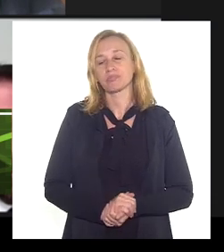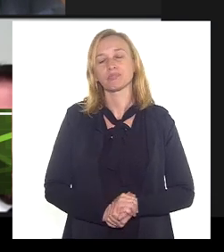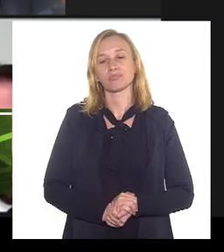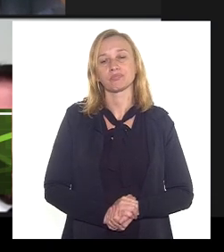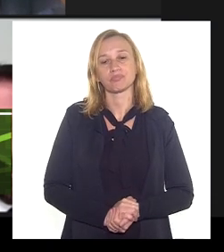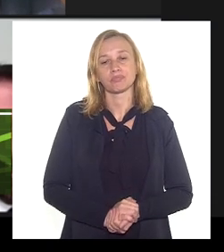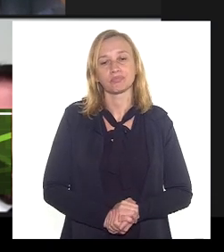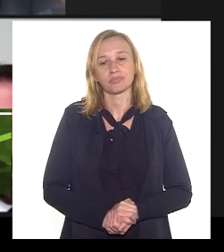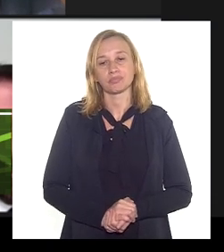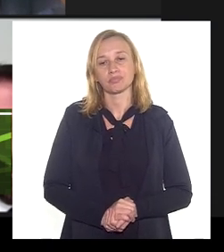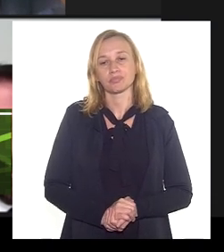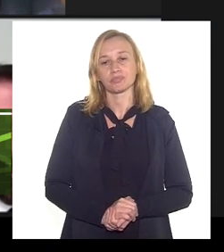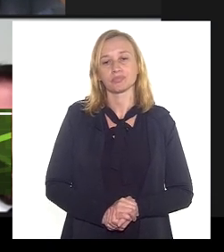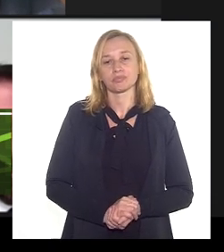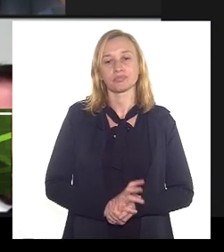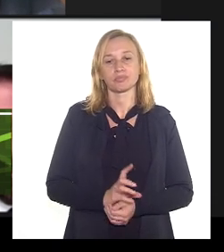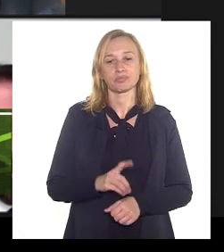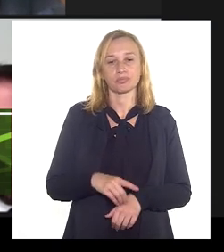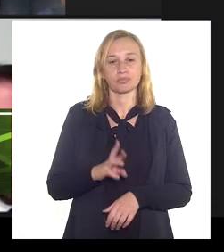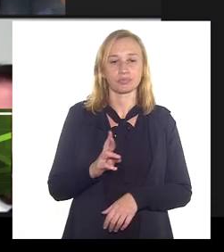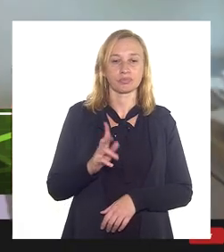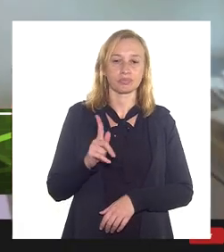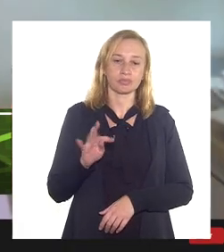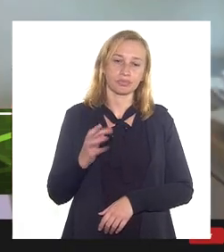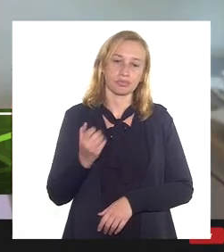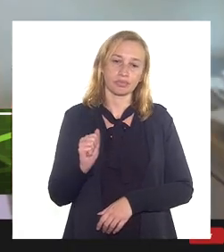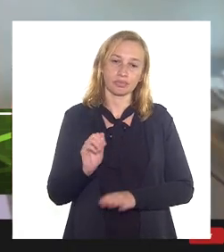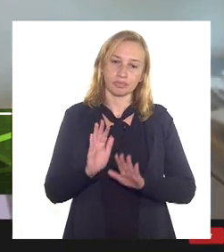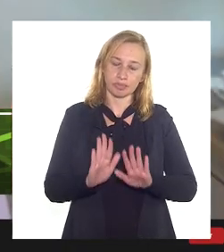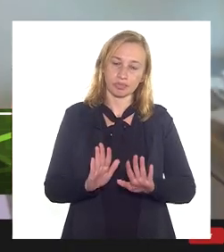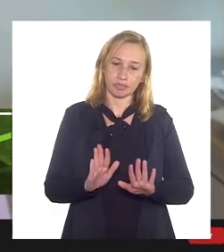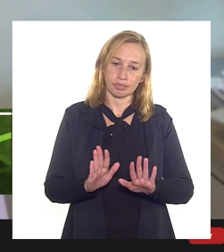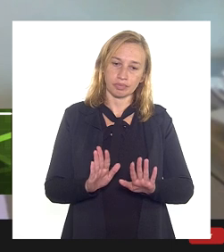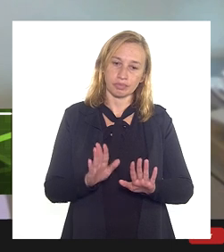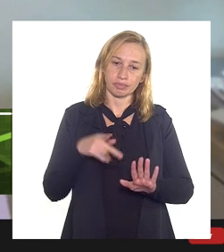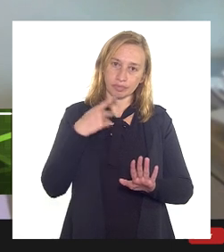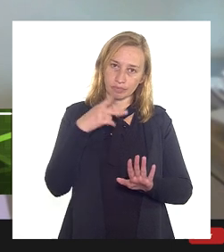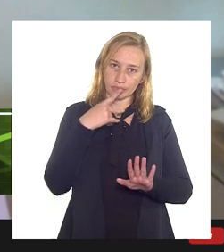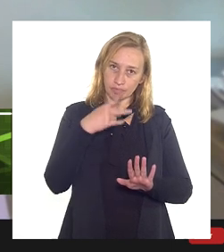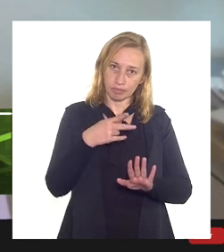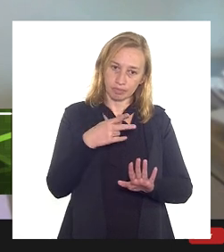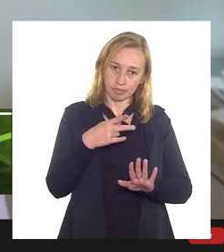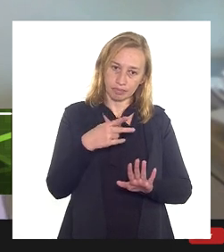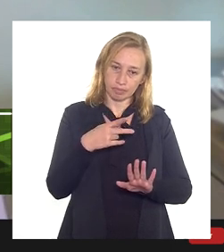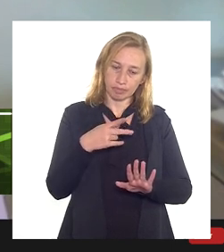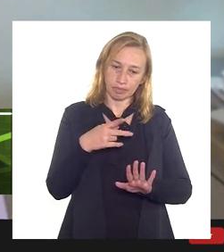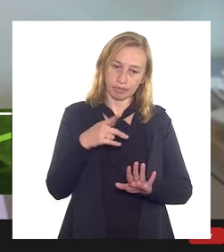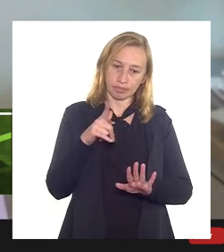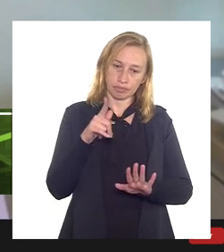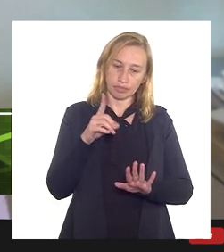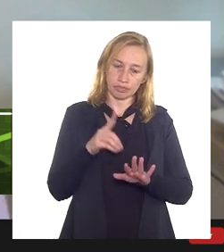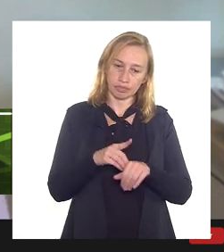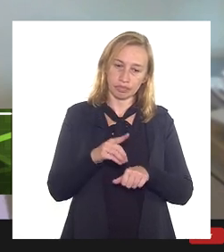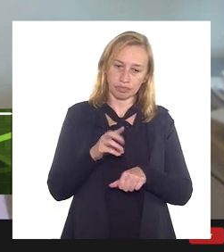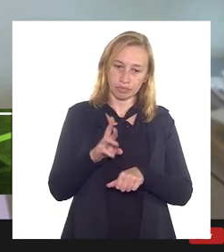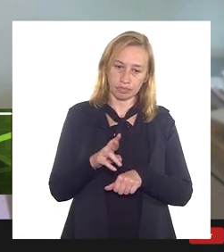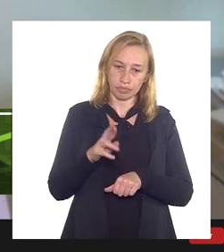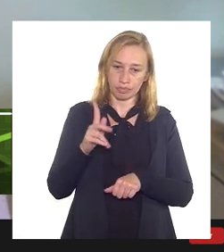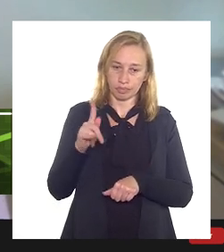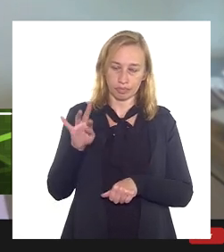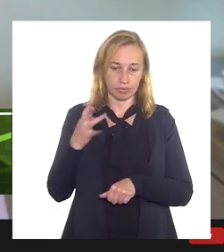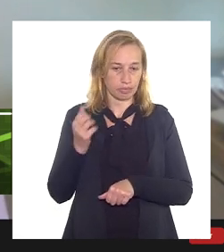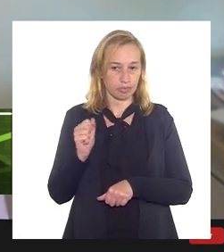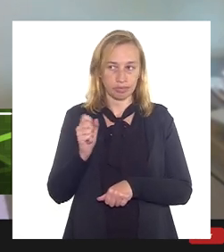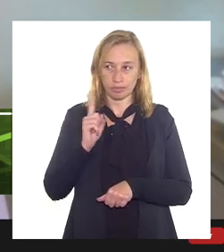Claro que vou passar para o doutor Gadelha, mas, de antemão, já vou lhe dizer que o doutor Gadelha não vai conseguir responder.